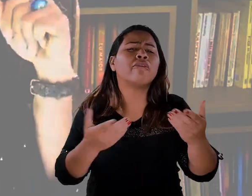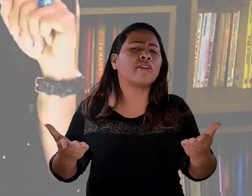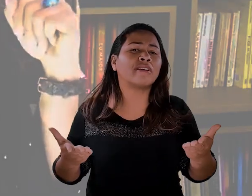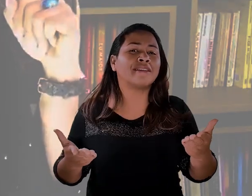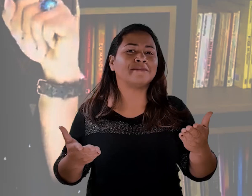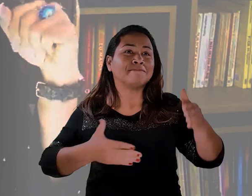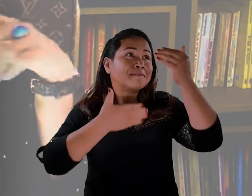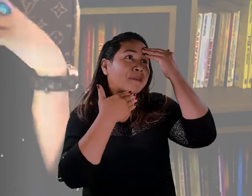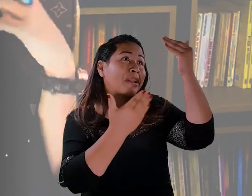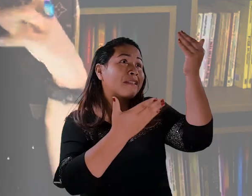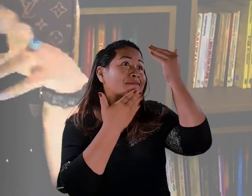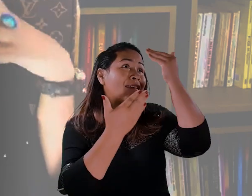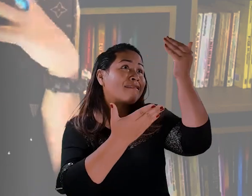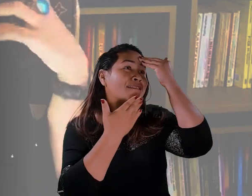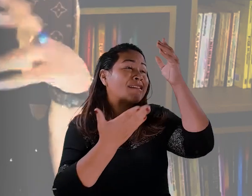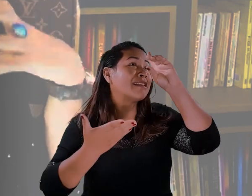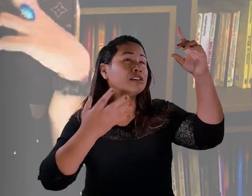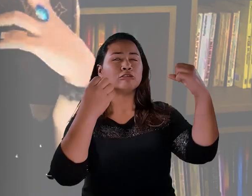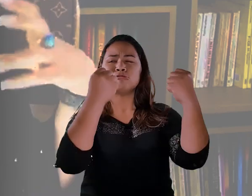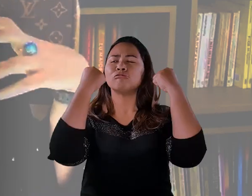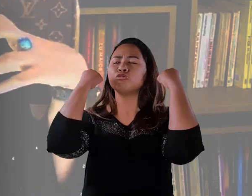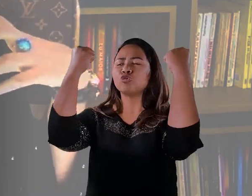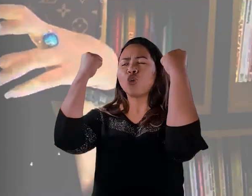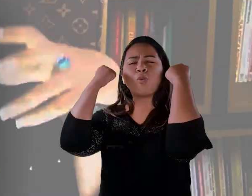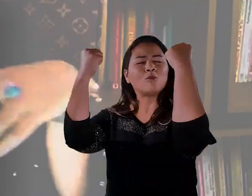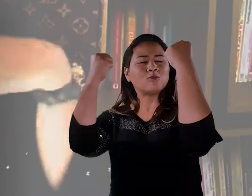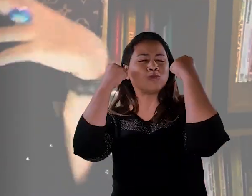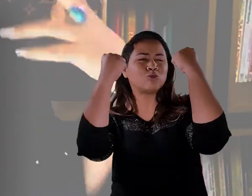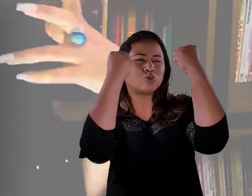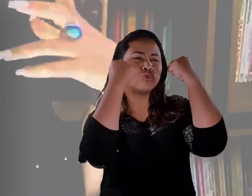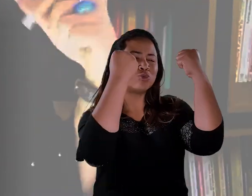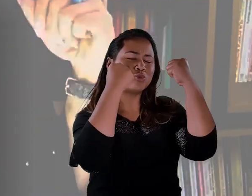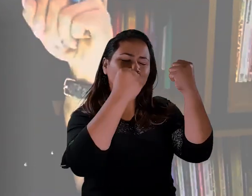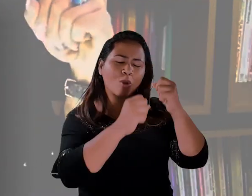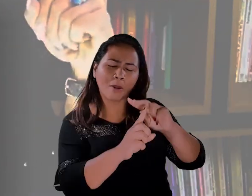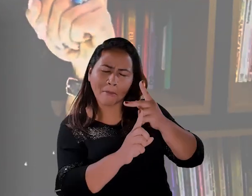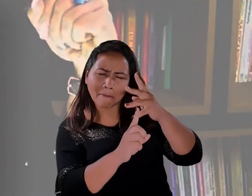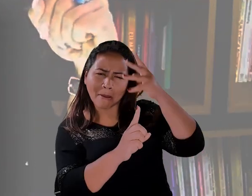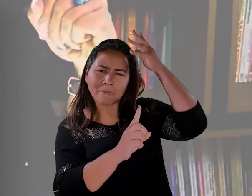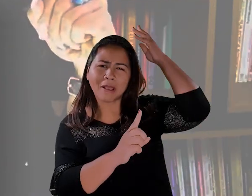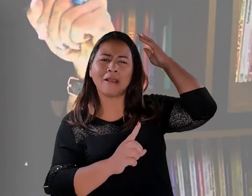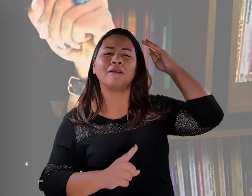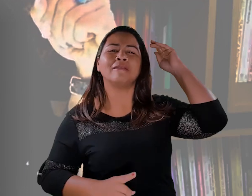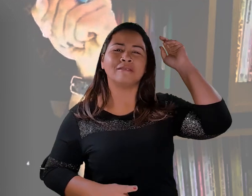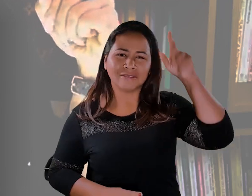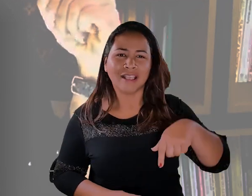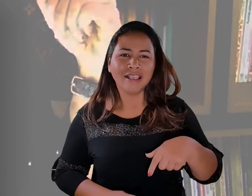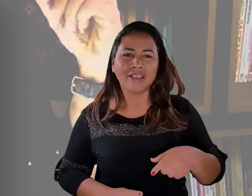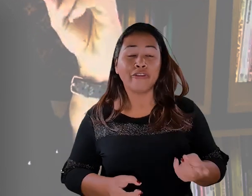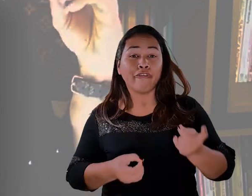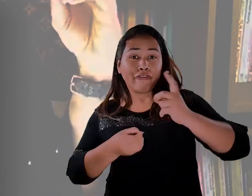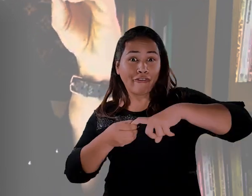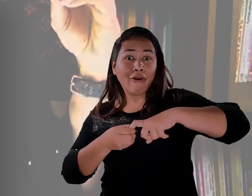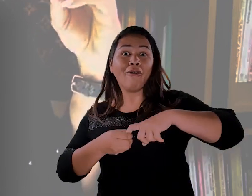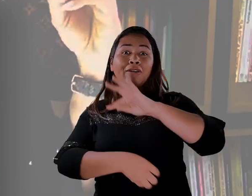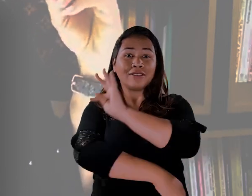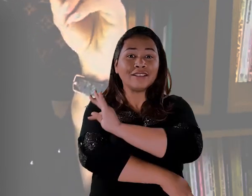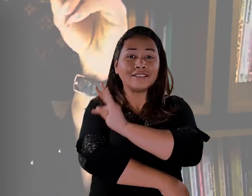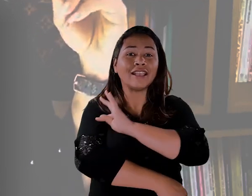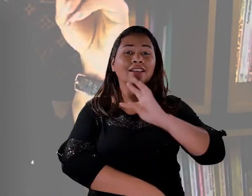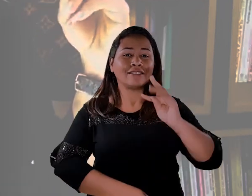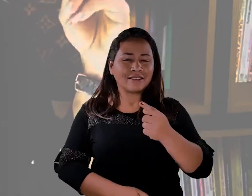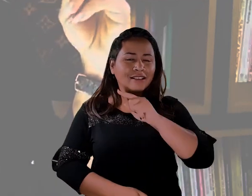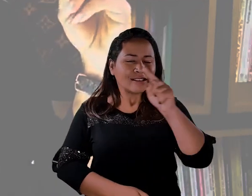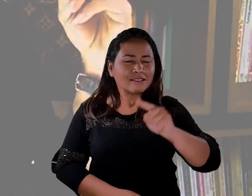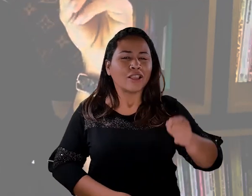ajusta o que tem que ajustar, você comemora, comemora, comemora, você aumenta o tempo de manifestação e você continua indo,